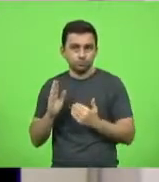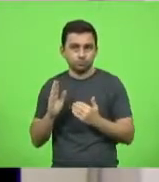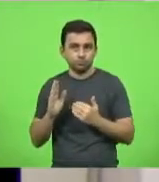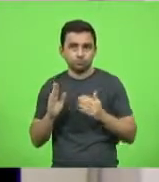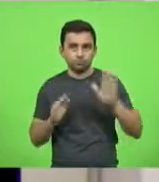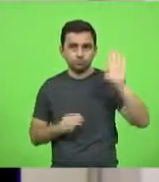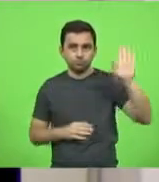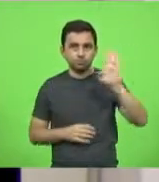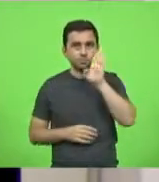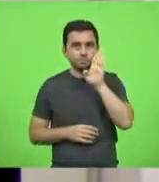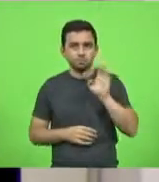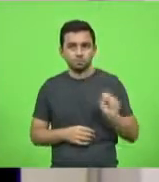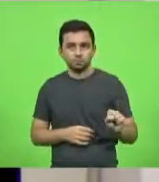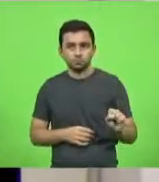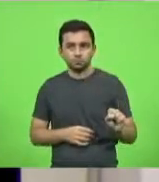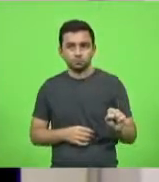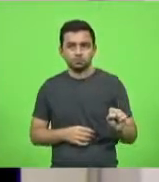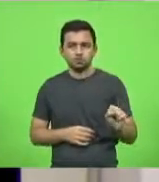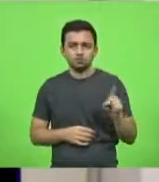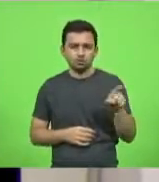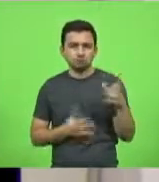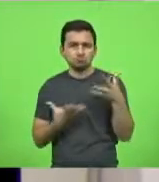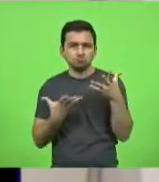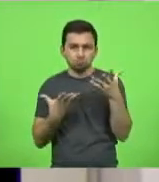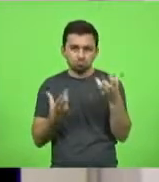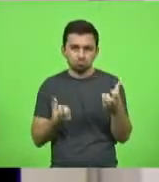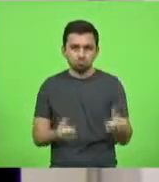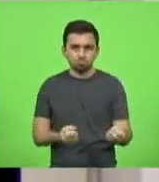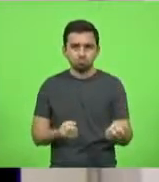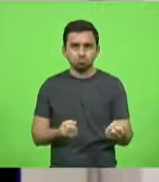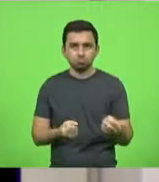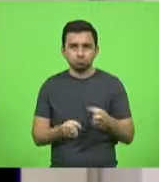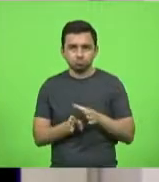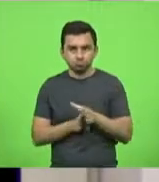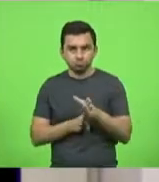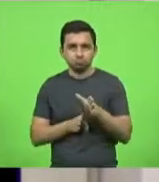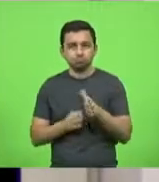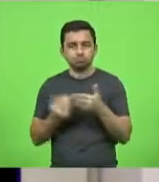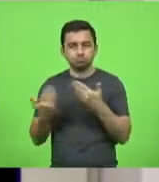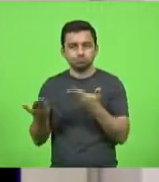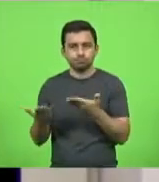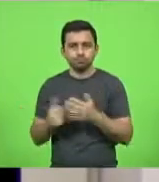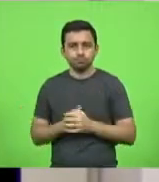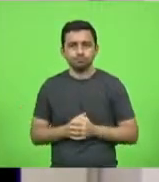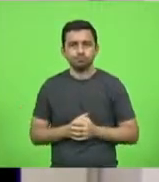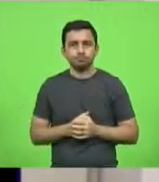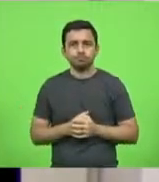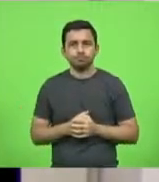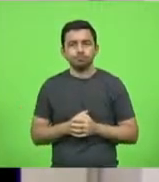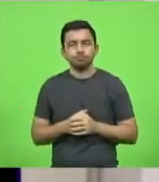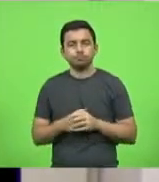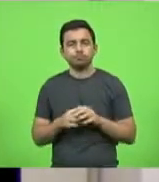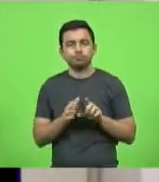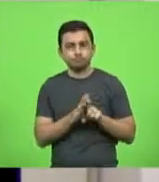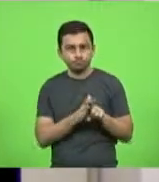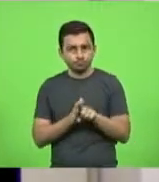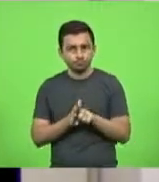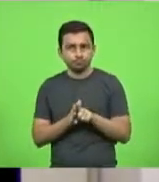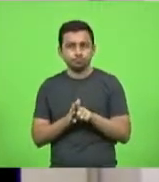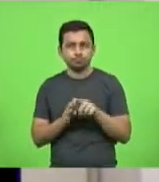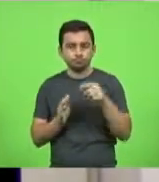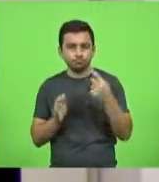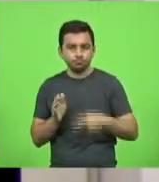deputado Bruno Souza, que acatou a sugestão desse deputado e que a consultoria legislativa